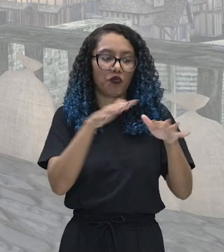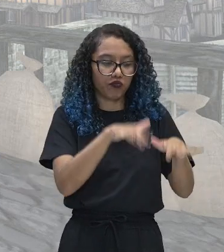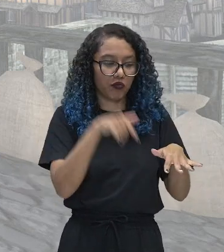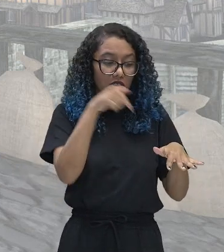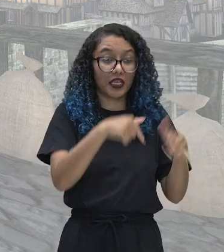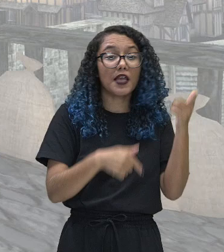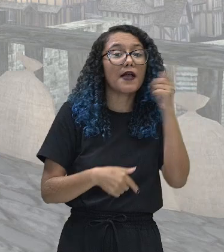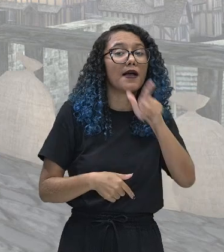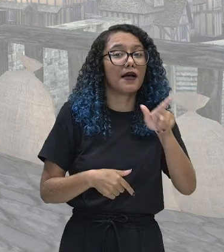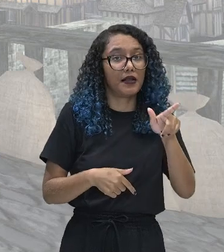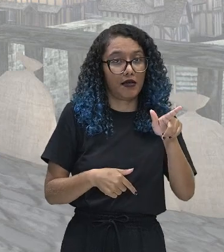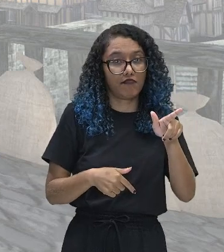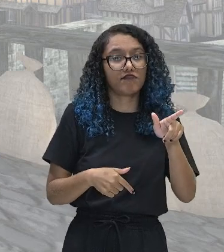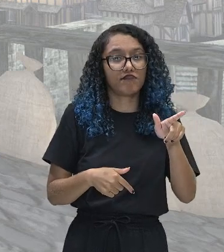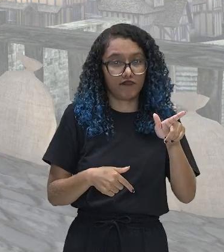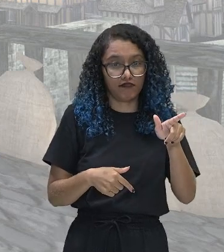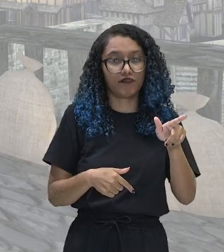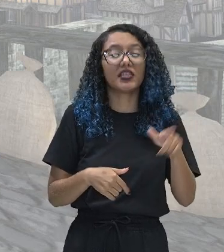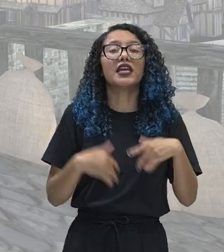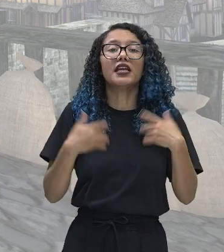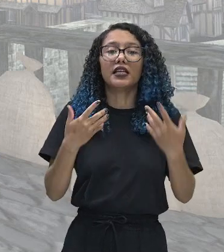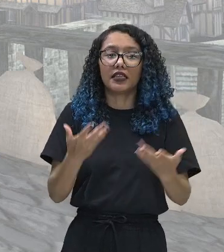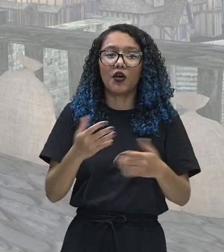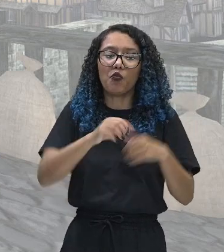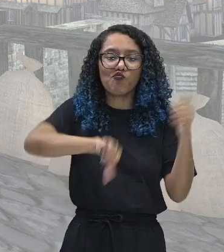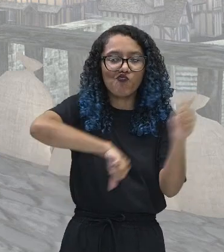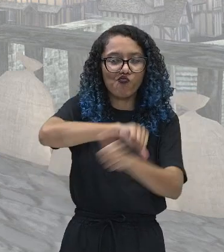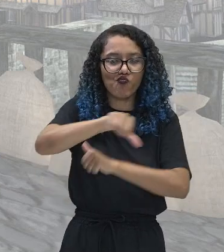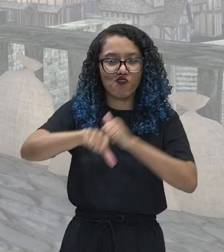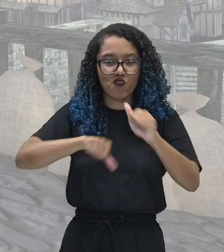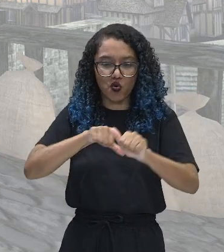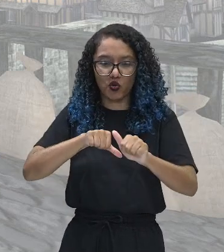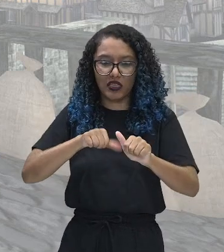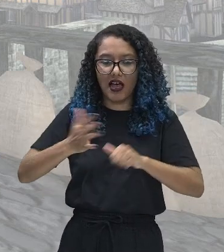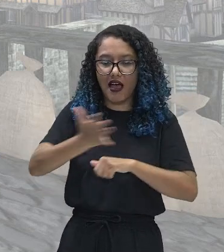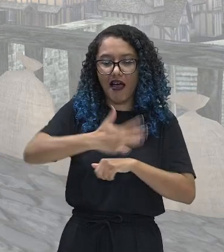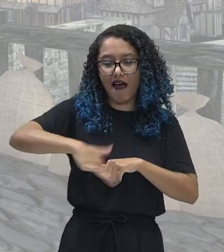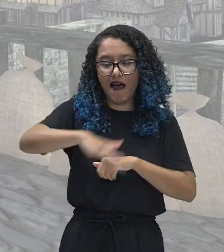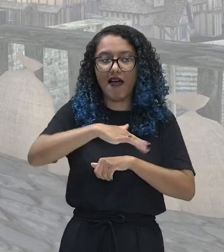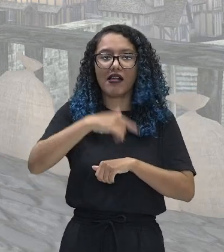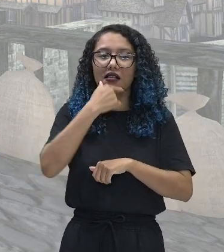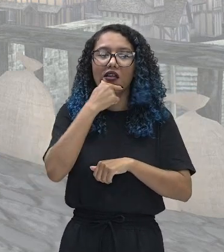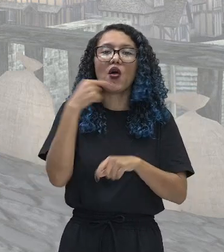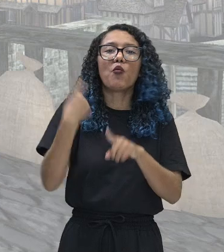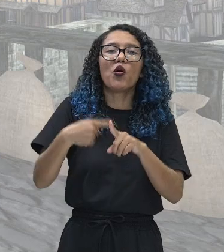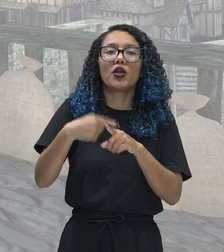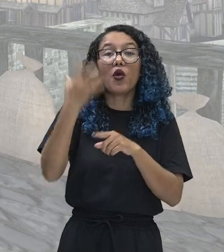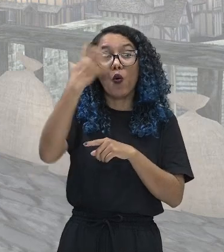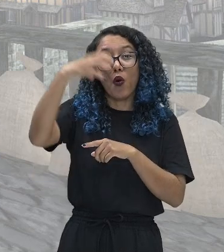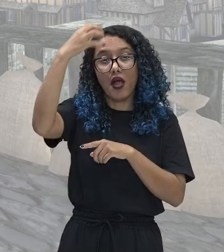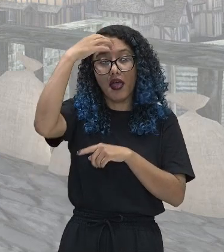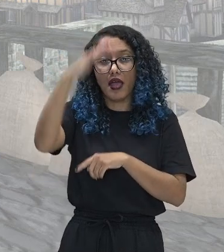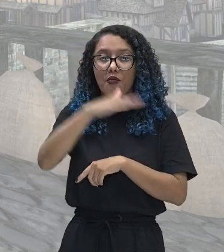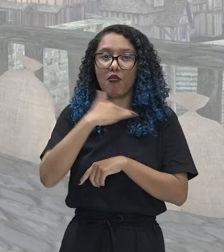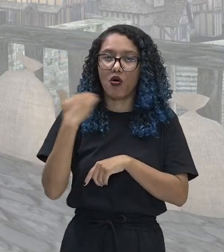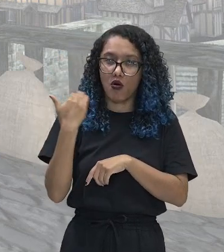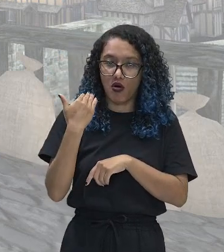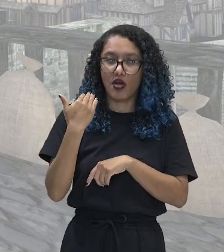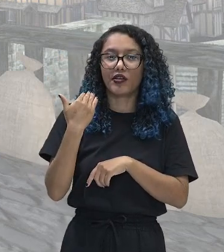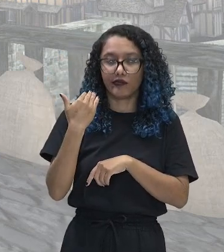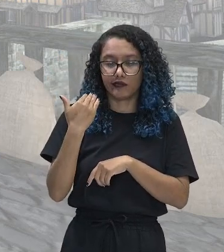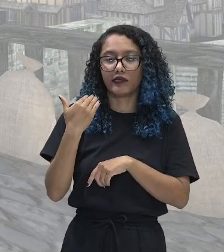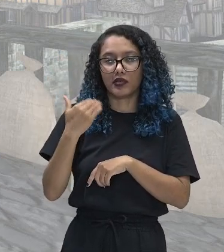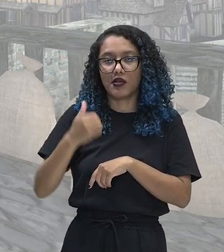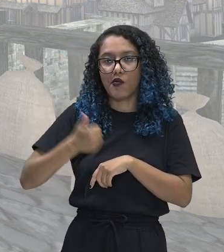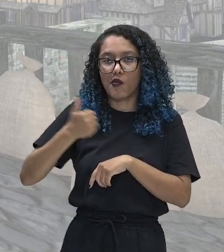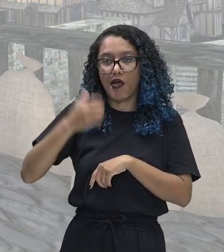conflito e, a partir daí, a gente tem uma grande transformação no território inglês com a morte do rei Carlos I, ou Charles